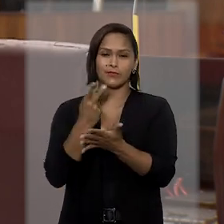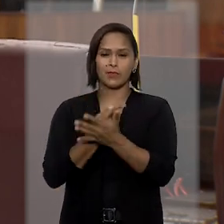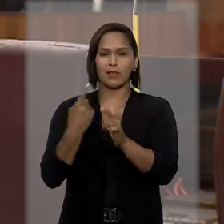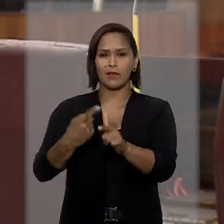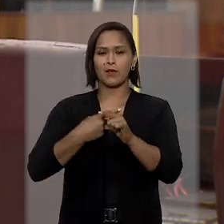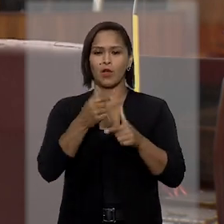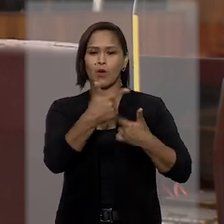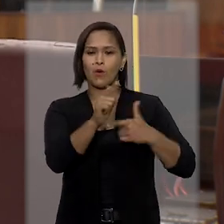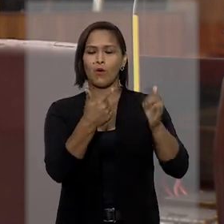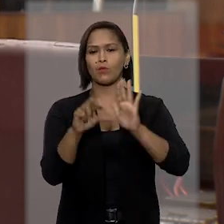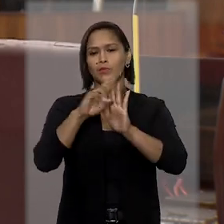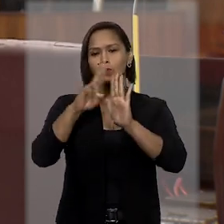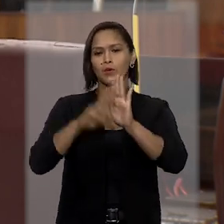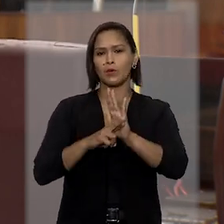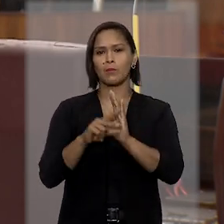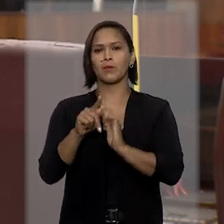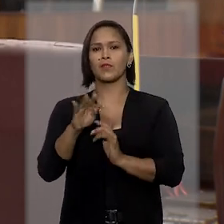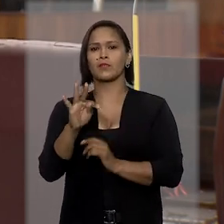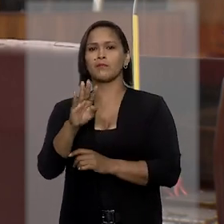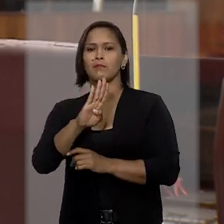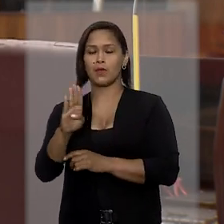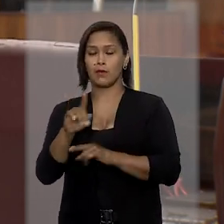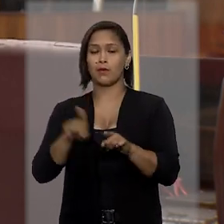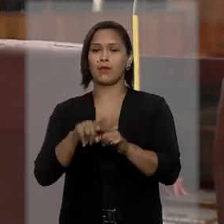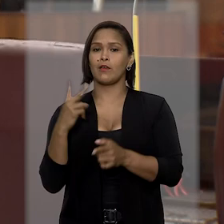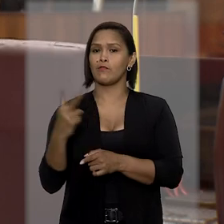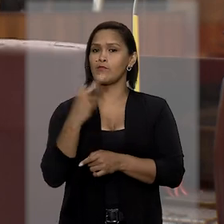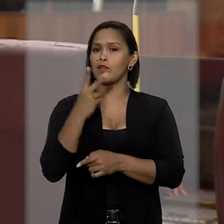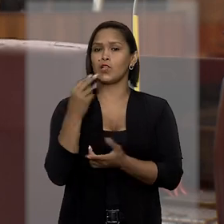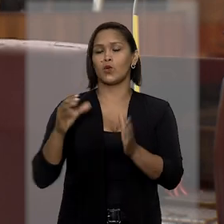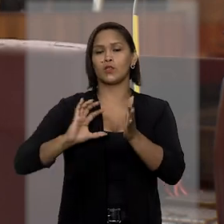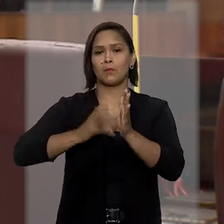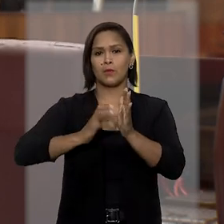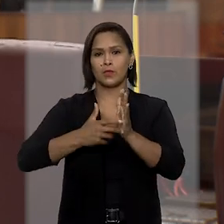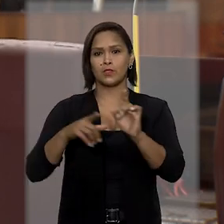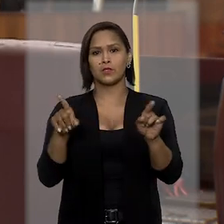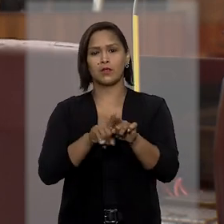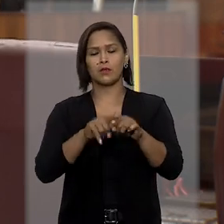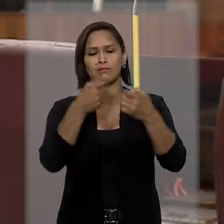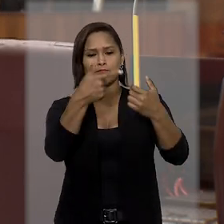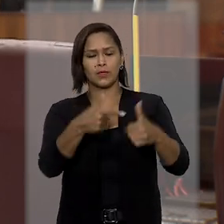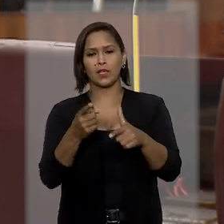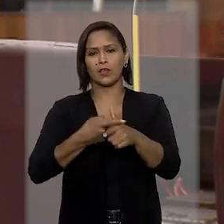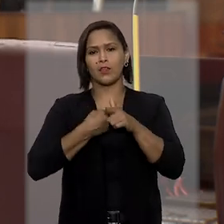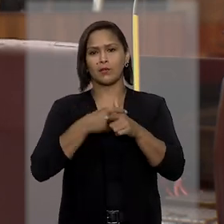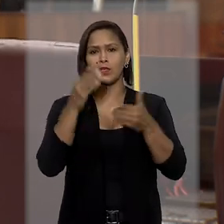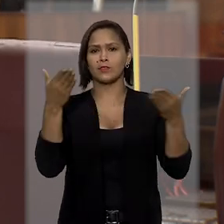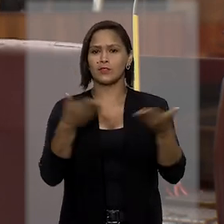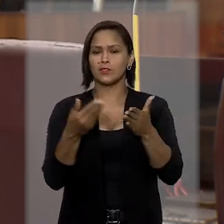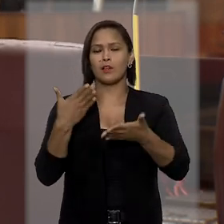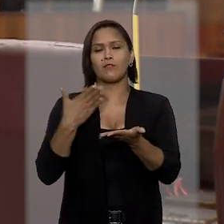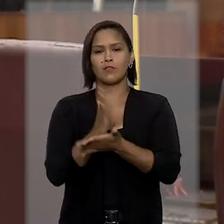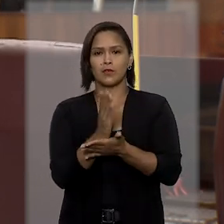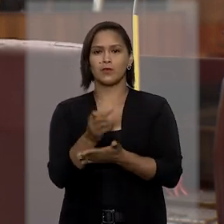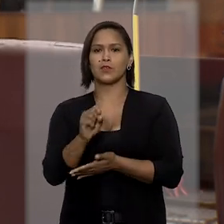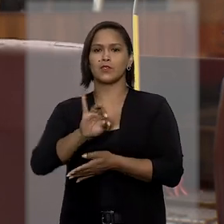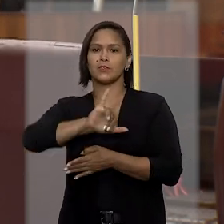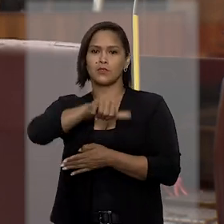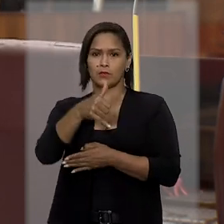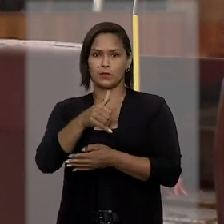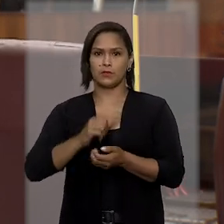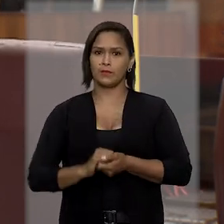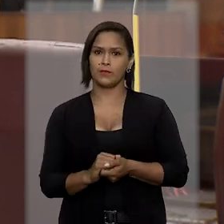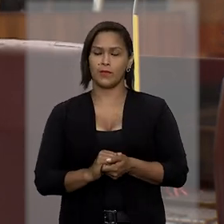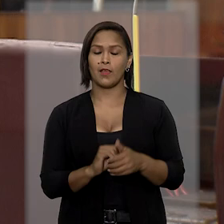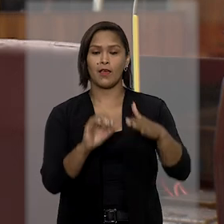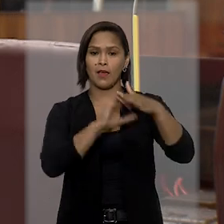de penhora de outros recursos do PTB, inclusive de valores do fundo partidário, cuja empenhorabilidade já foi reconhecida pelo STJ.